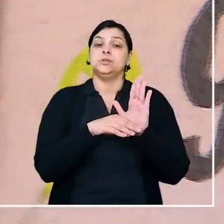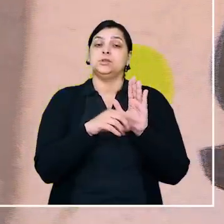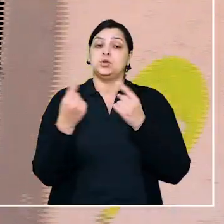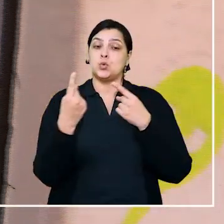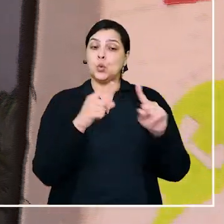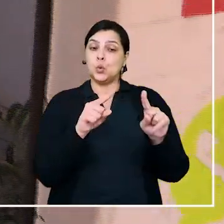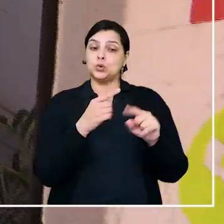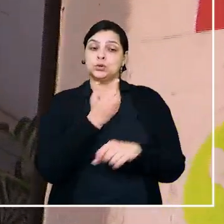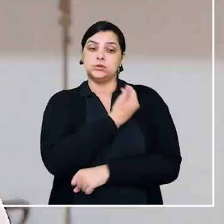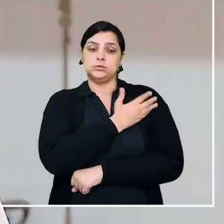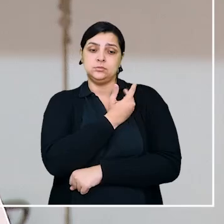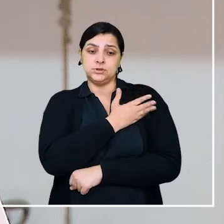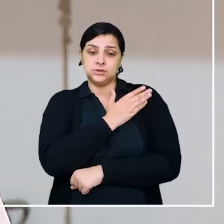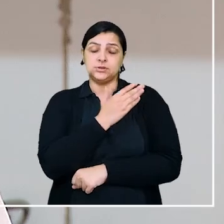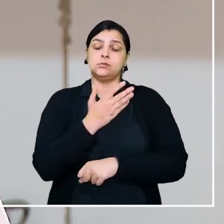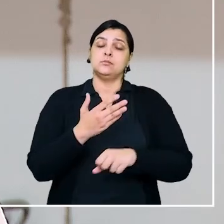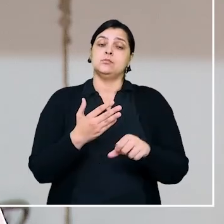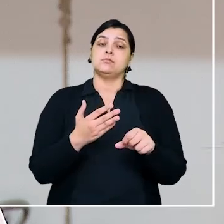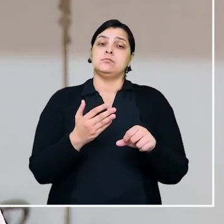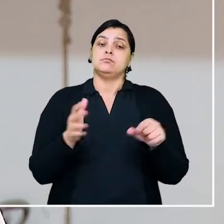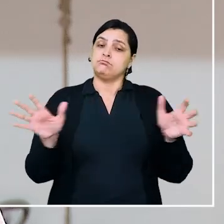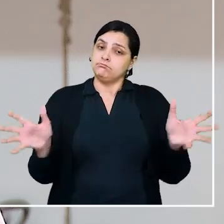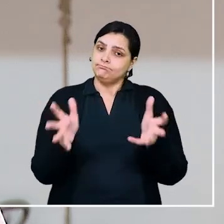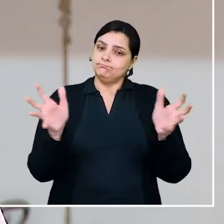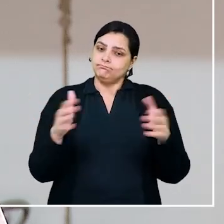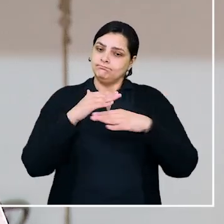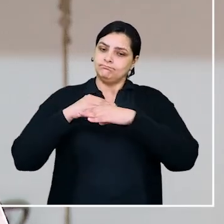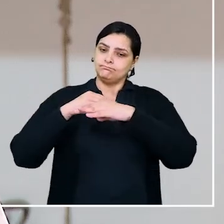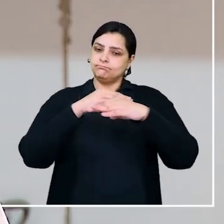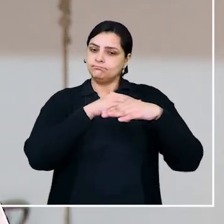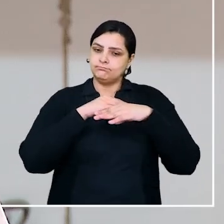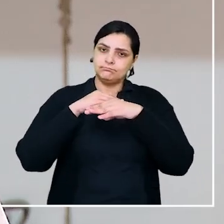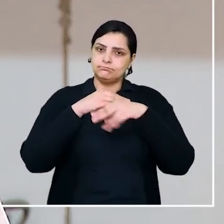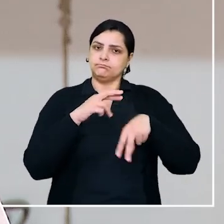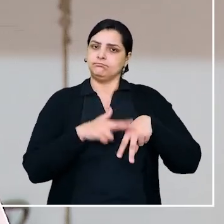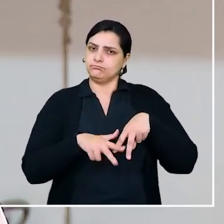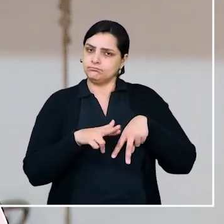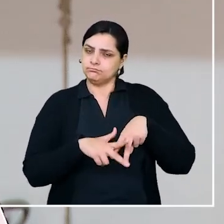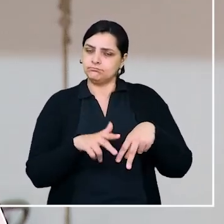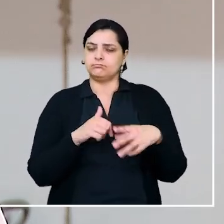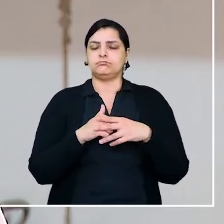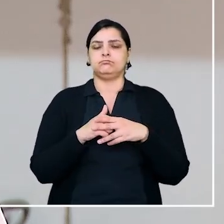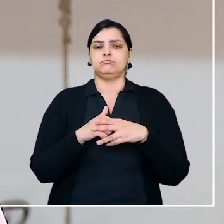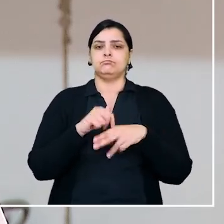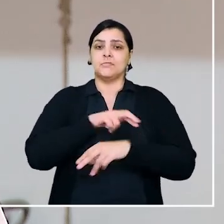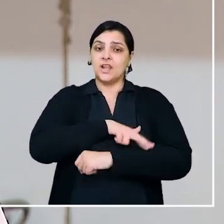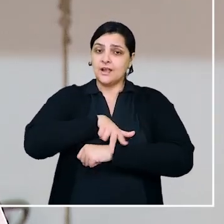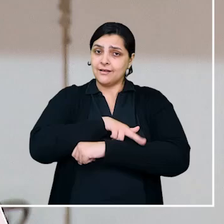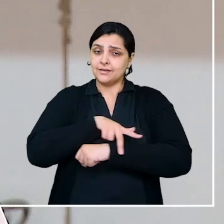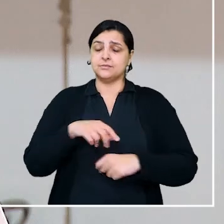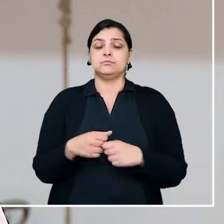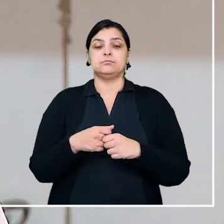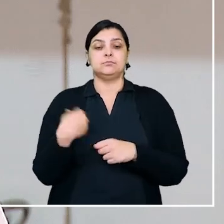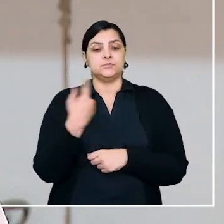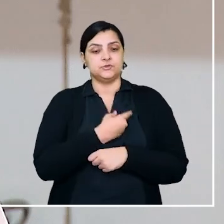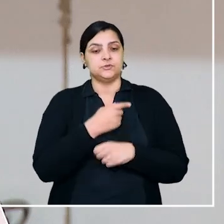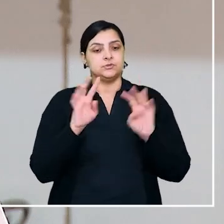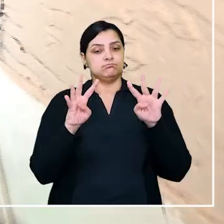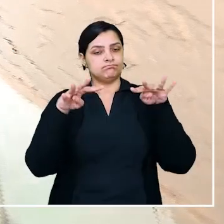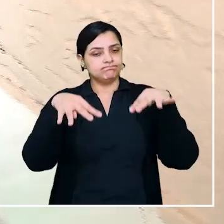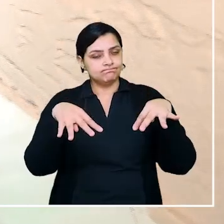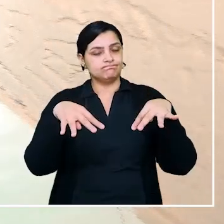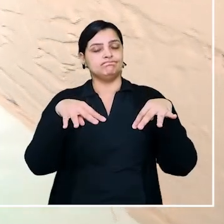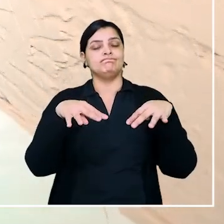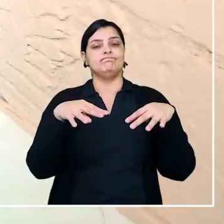combate à discriminação e promoção da equidade de gênero e raça, temos procurado dar